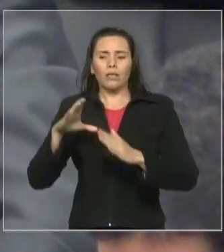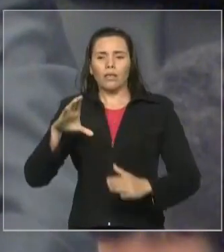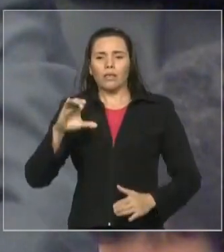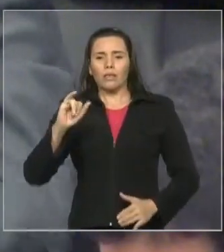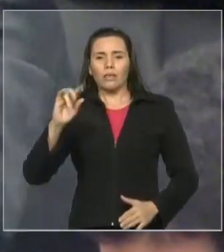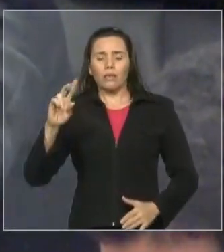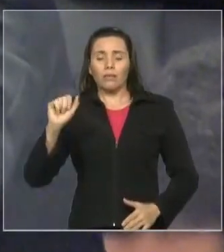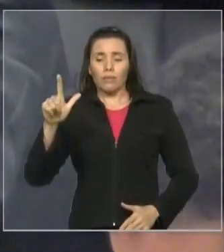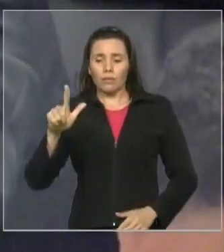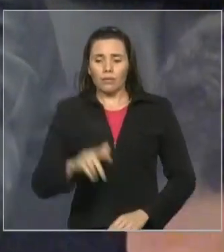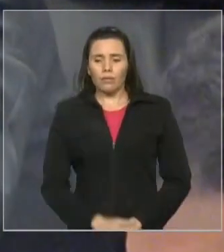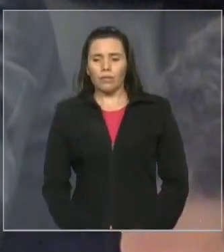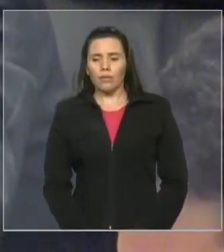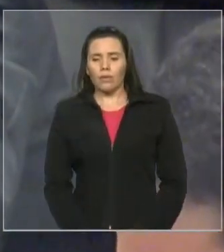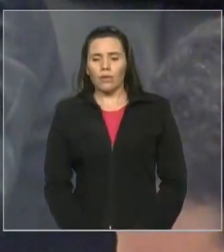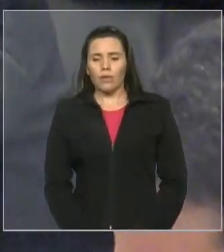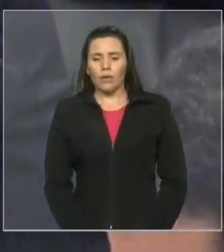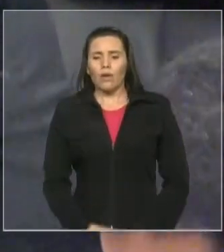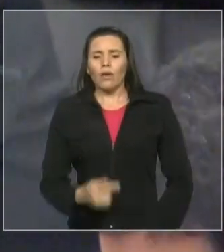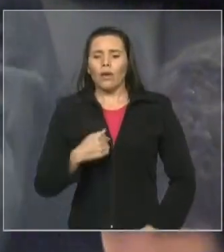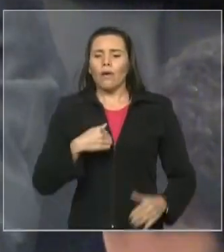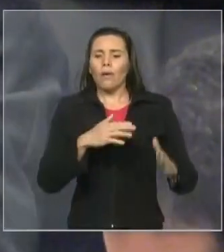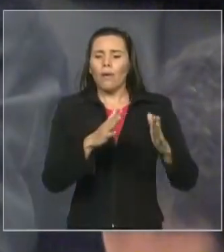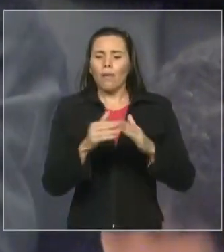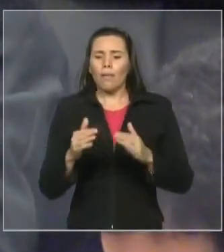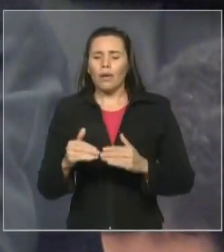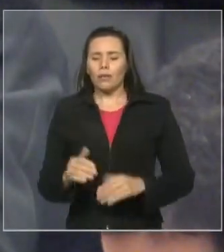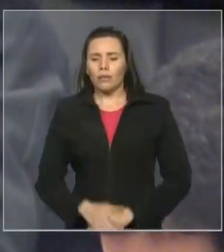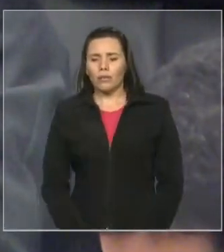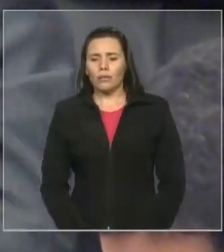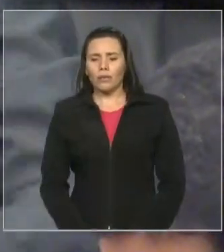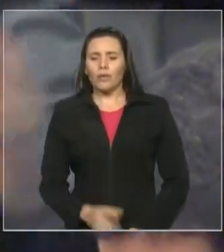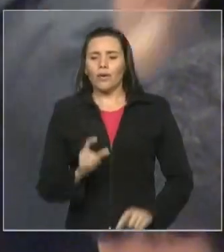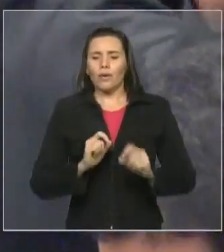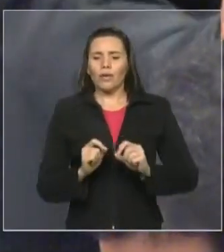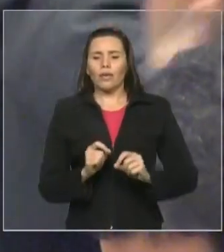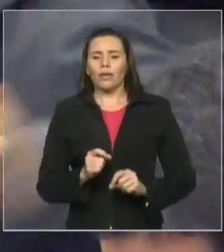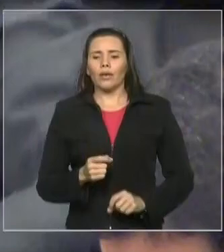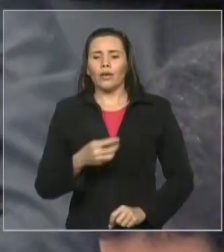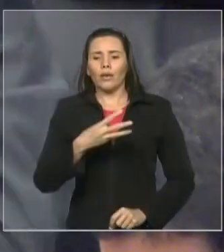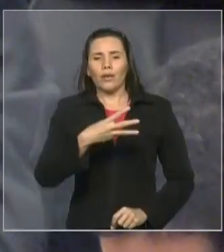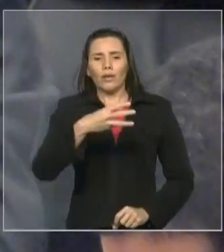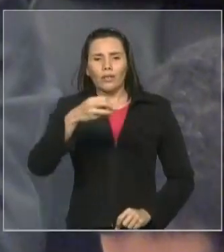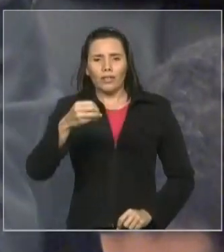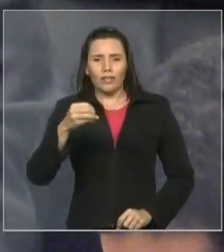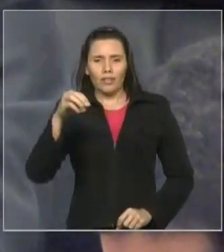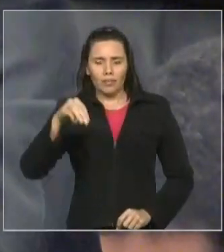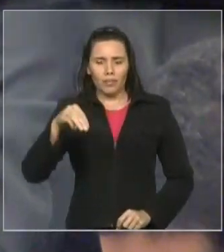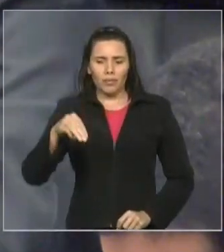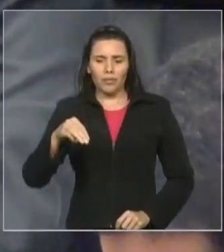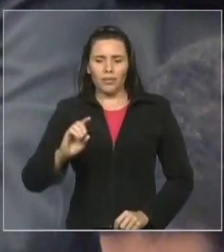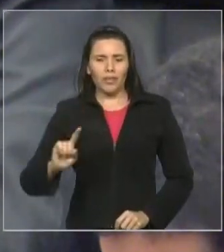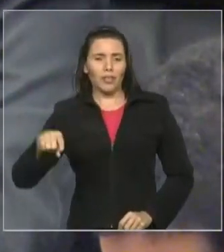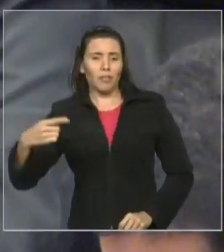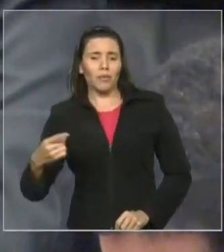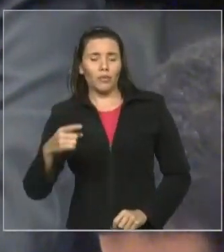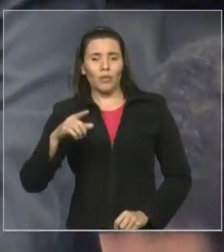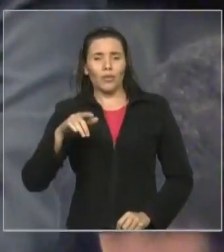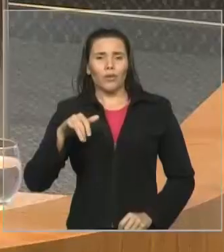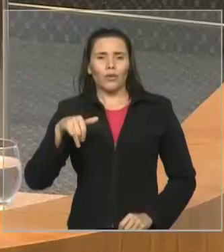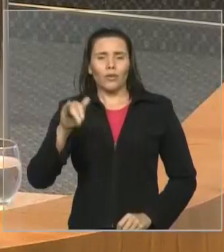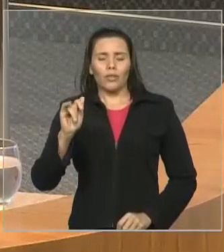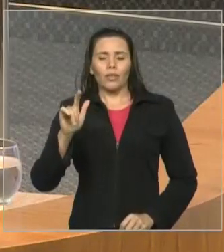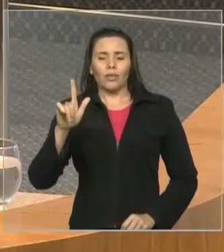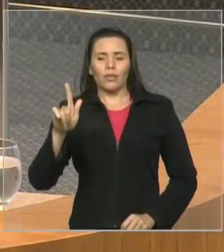todo mundo, em vez de 15 minutos para 30 minutos do bloco, em seguida, o Iglesias com sete. Apesar do painel